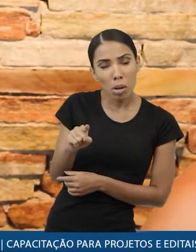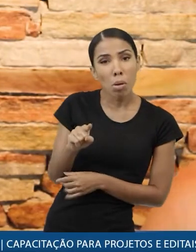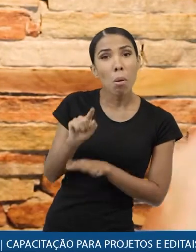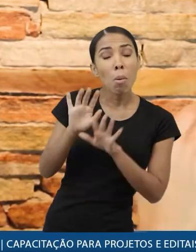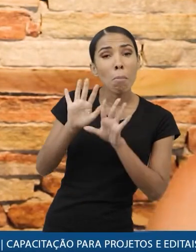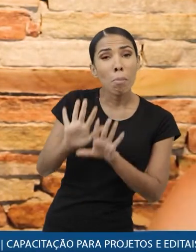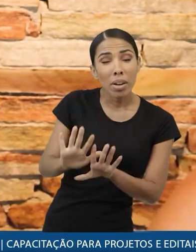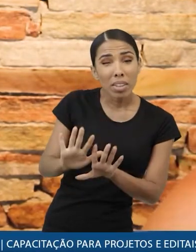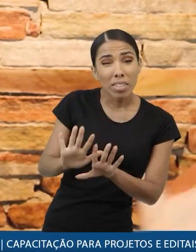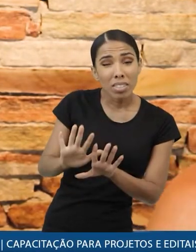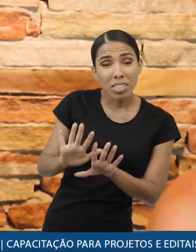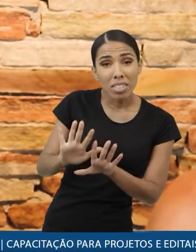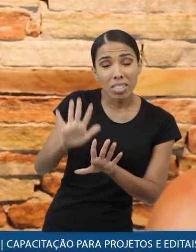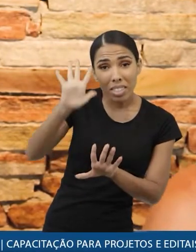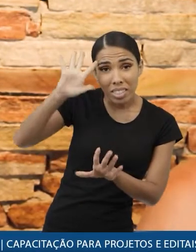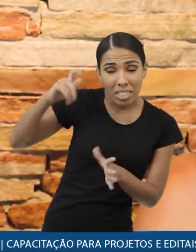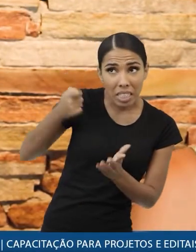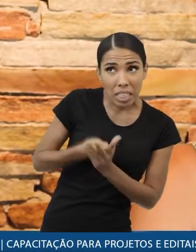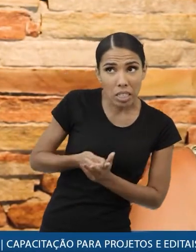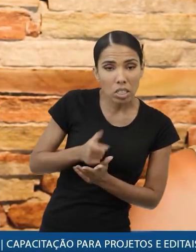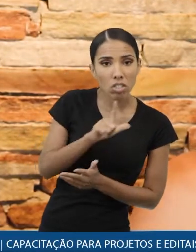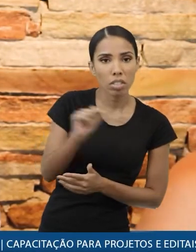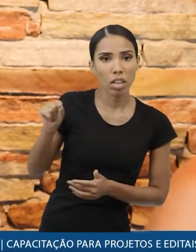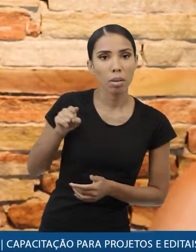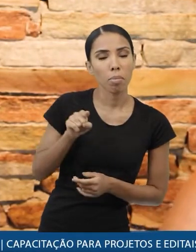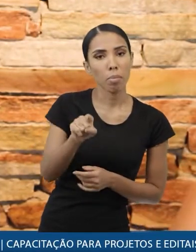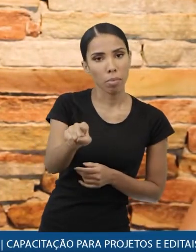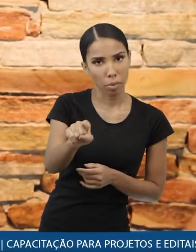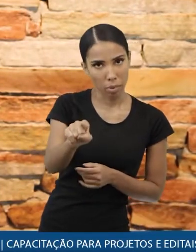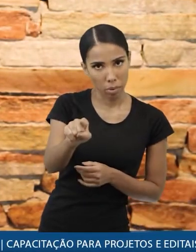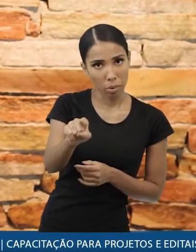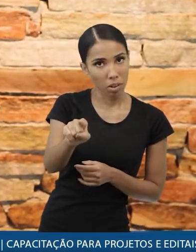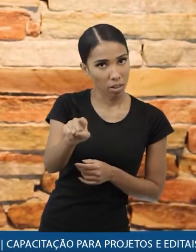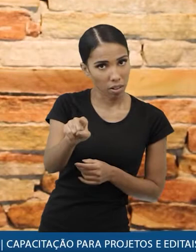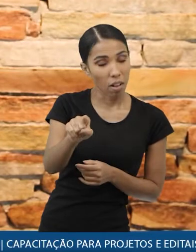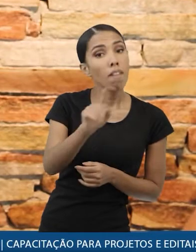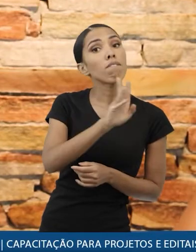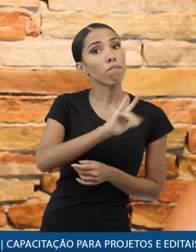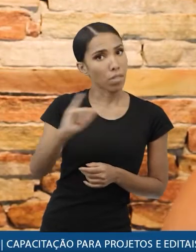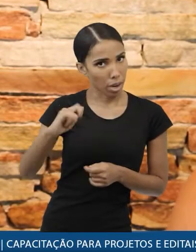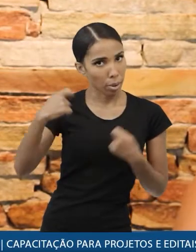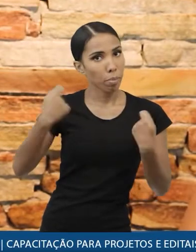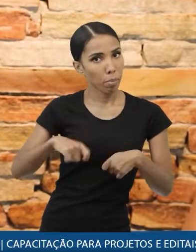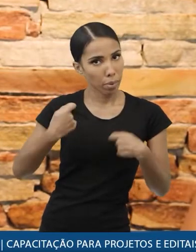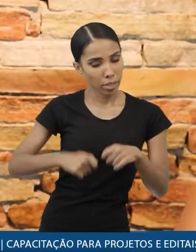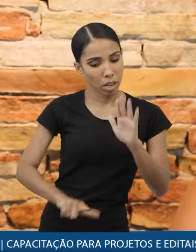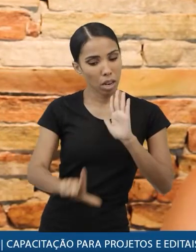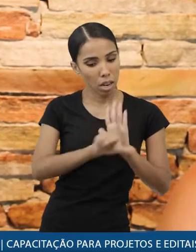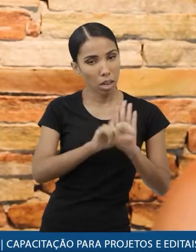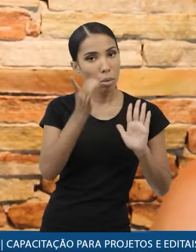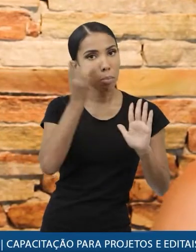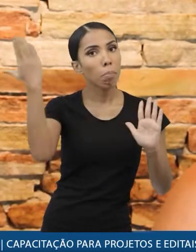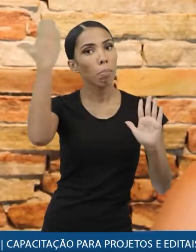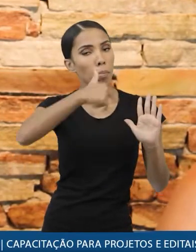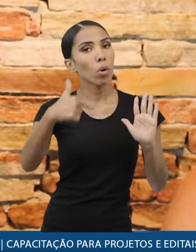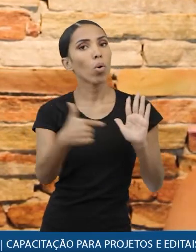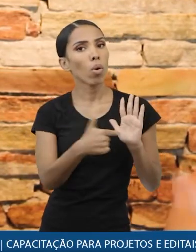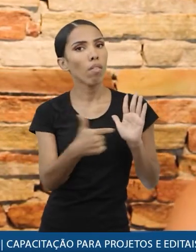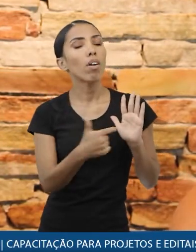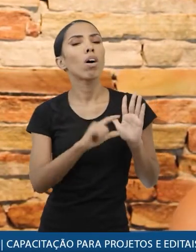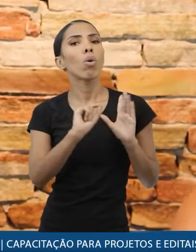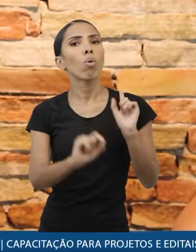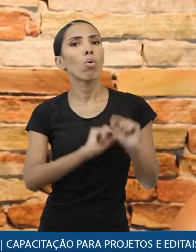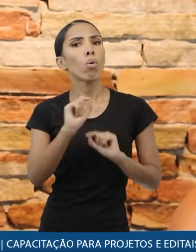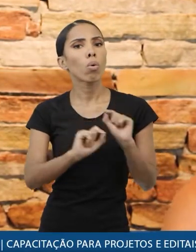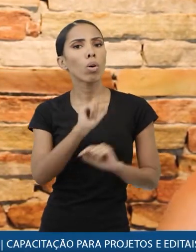decidir realizar aquele projeto com 100 mil você vai precisar apresentar para a lei de incentivo o que você